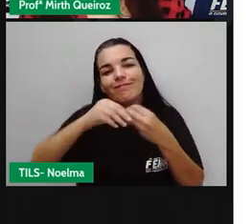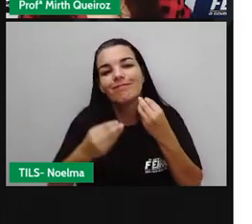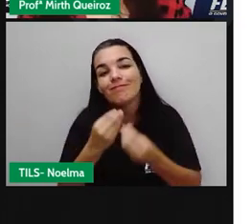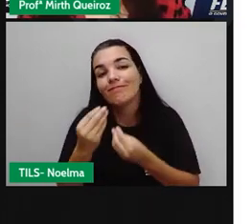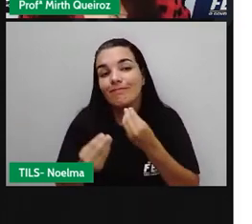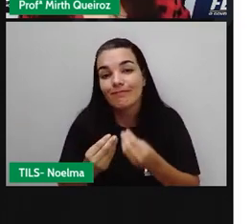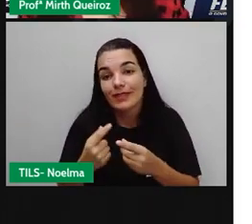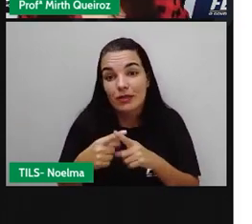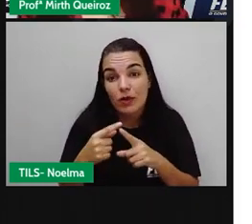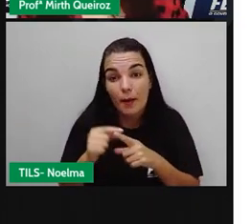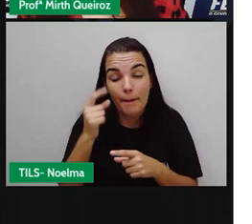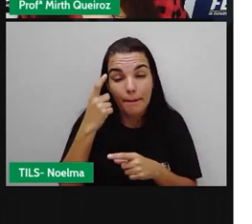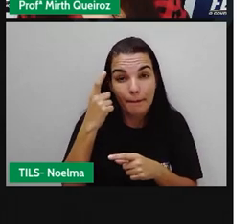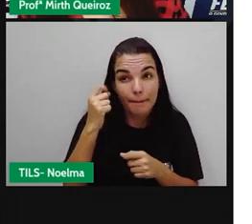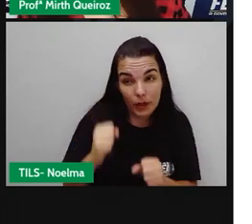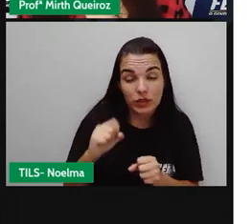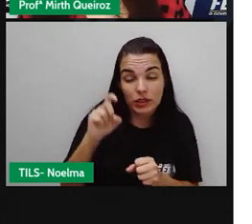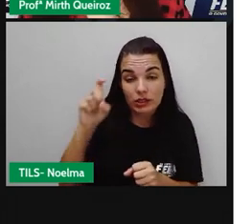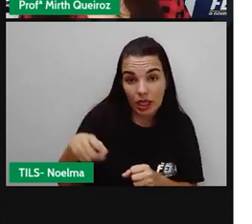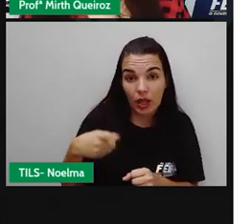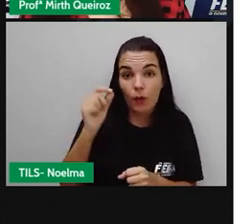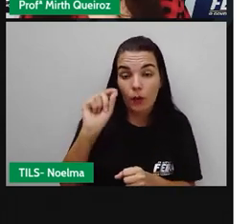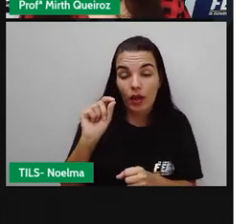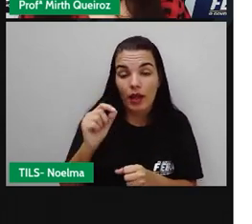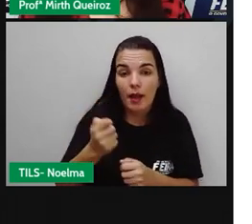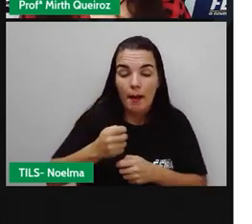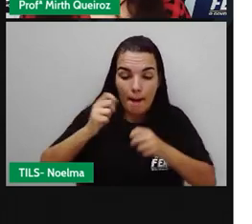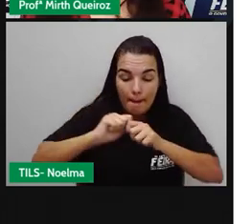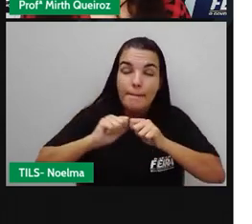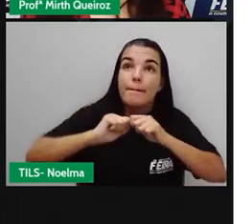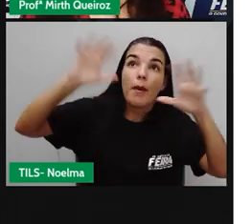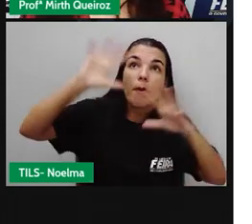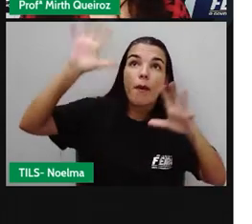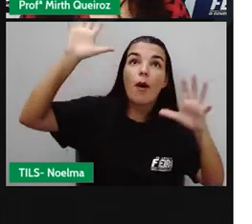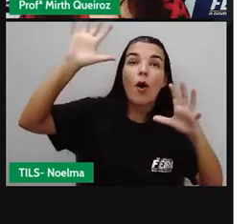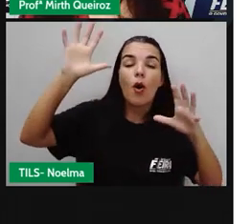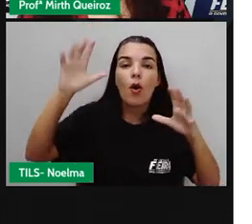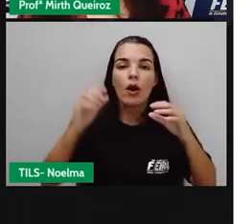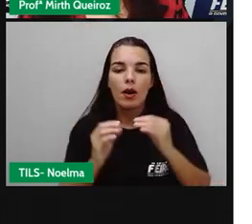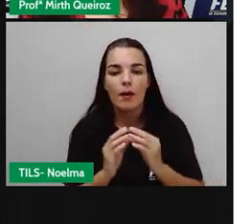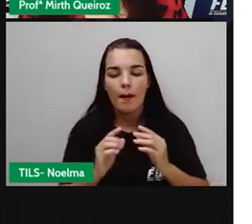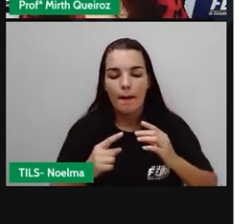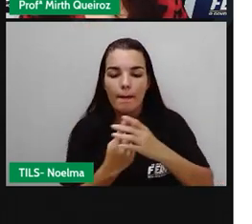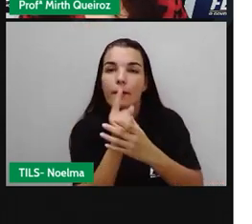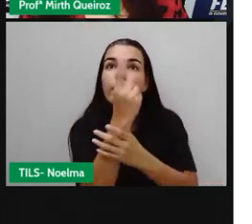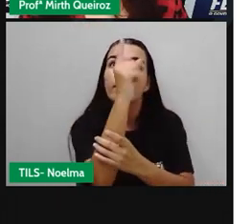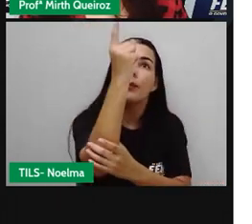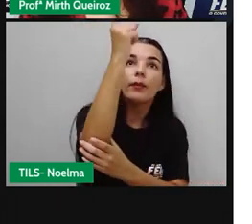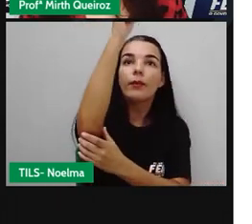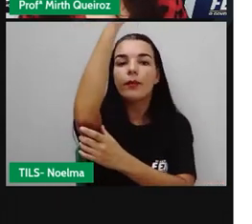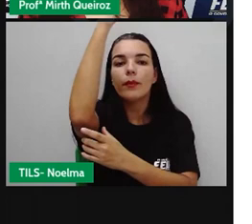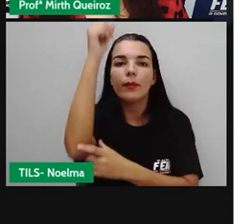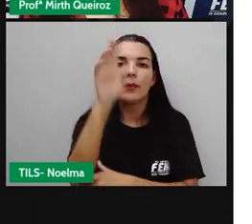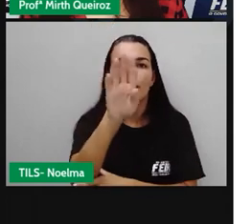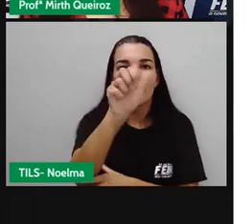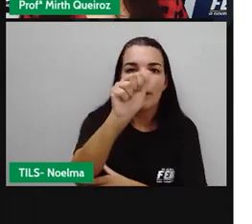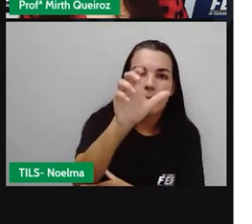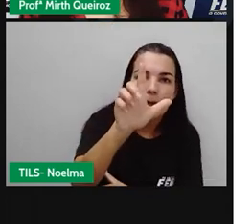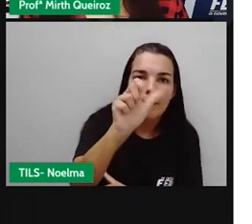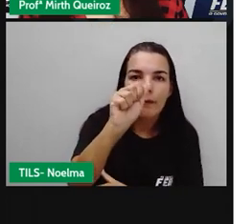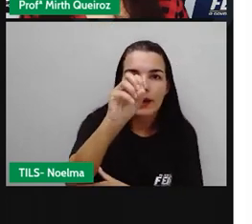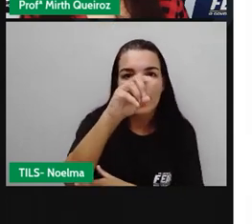vale para quê? Para os fogos de artifício, isso vale para os balões, né? Uma prática que hoje é